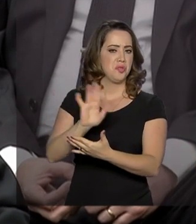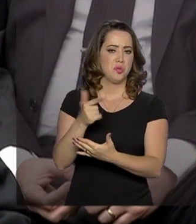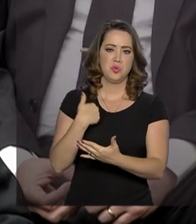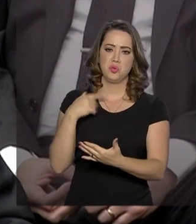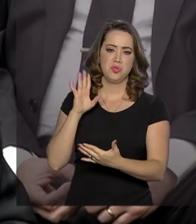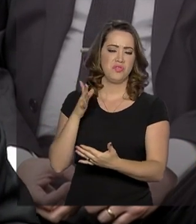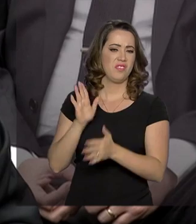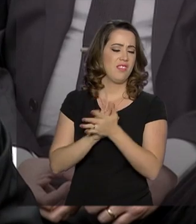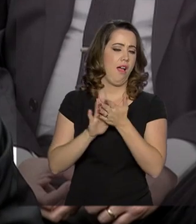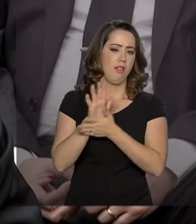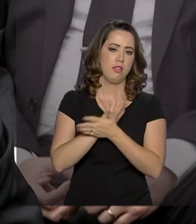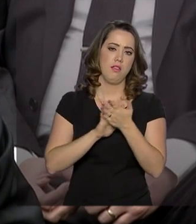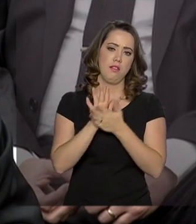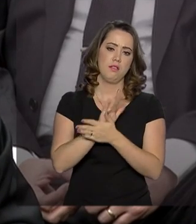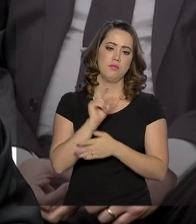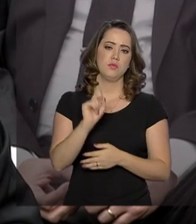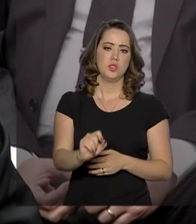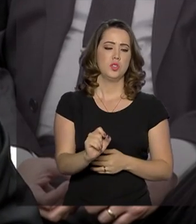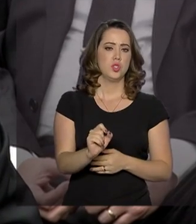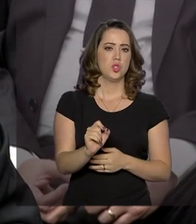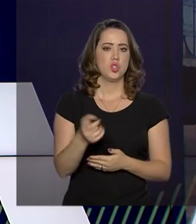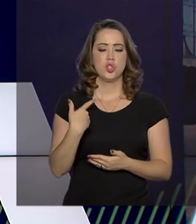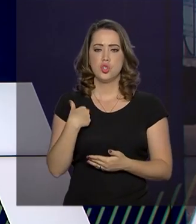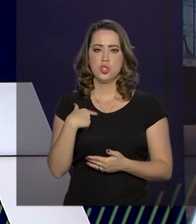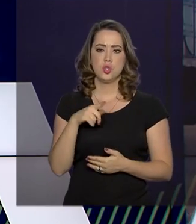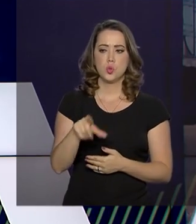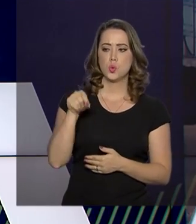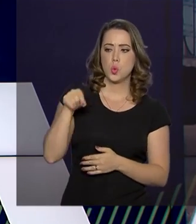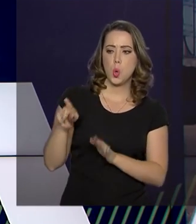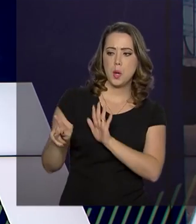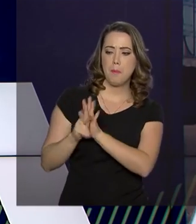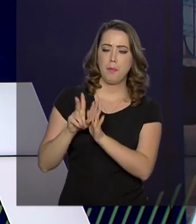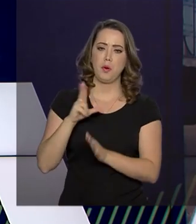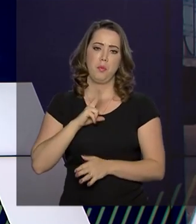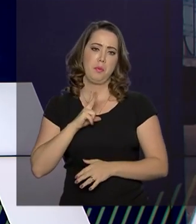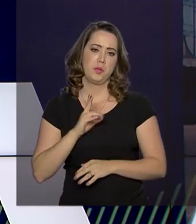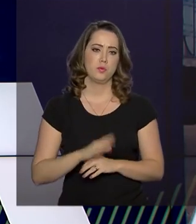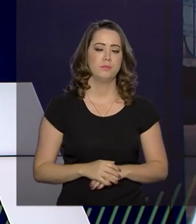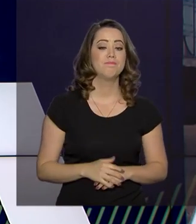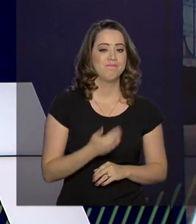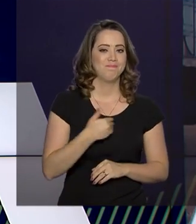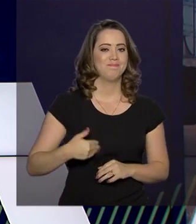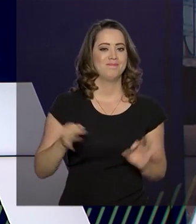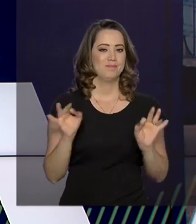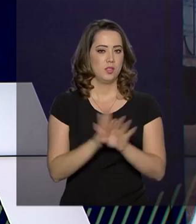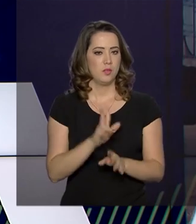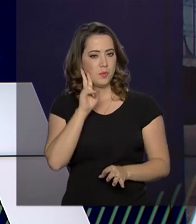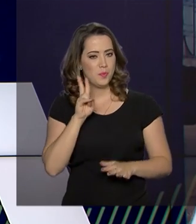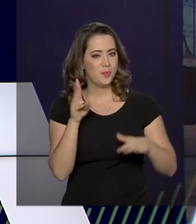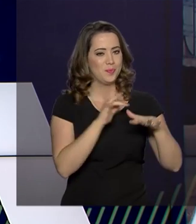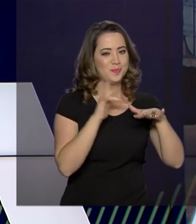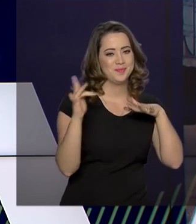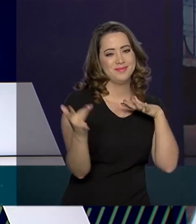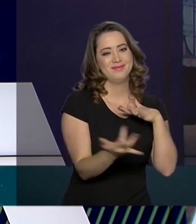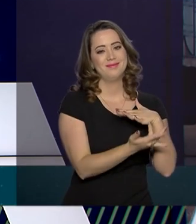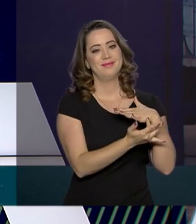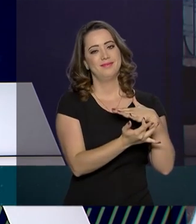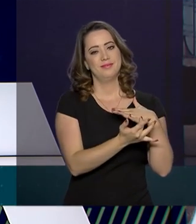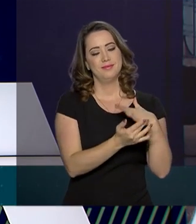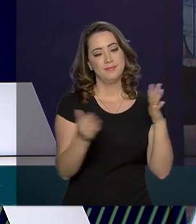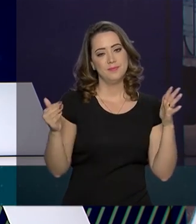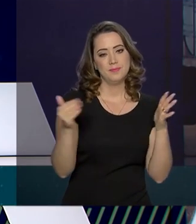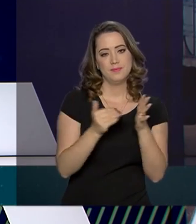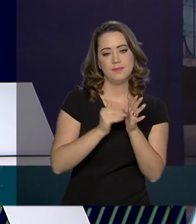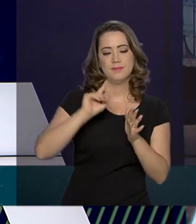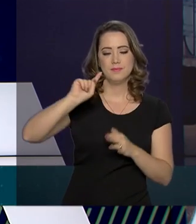espécie de desvio. E o governo agora fica por aqui. continue nos acompanhando também pelas